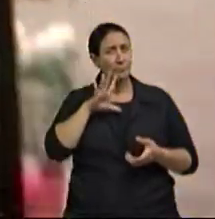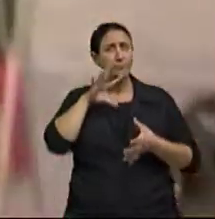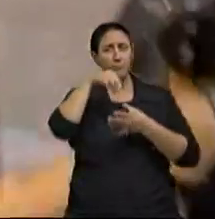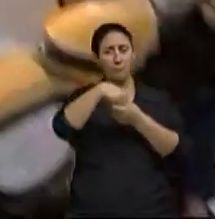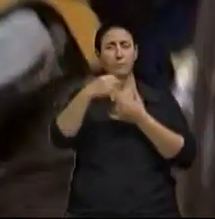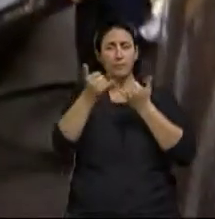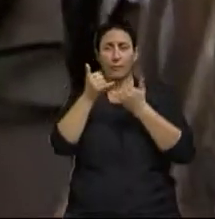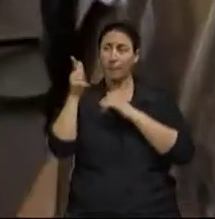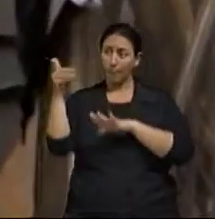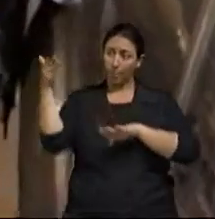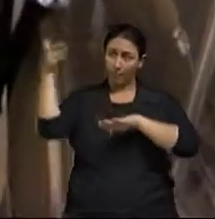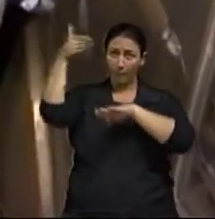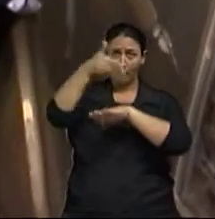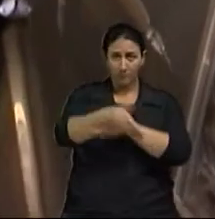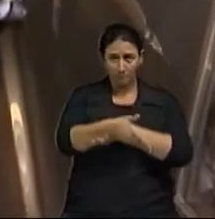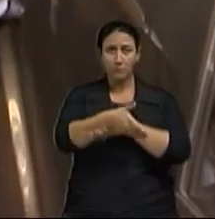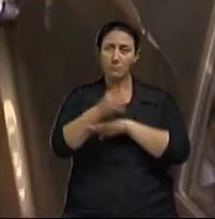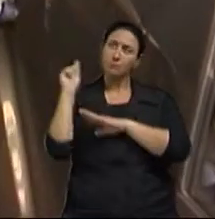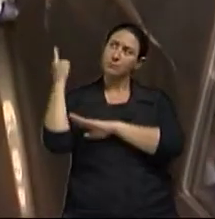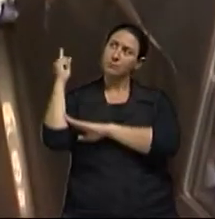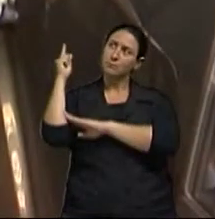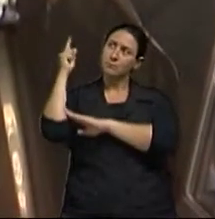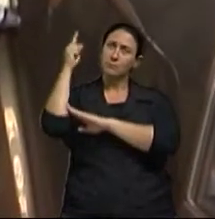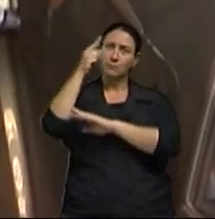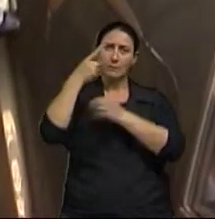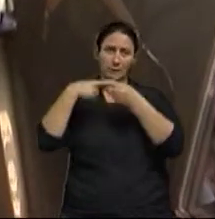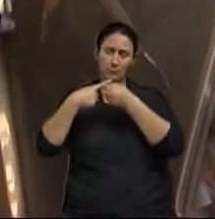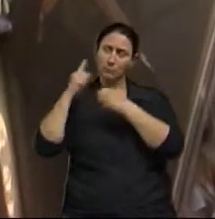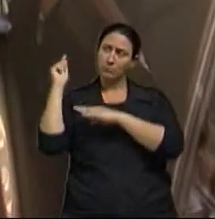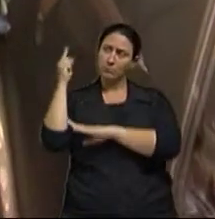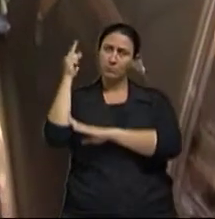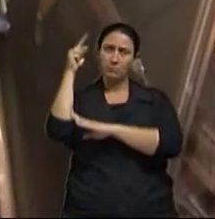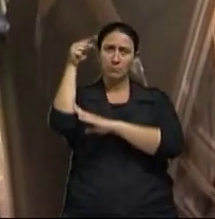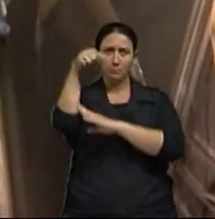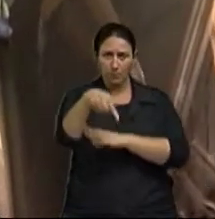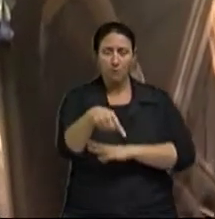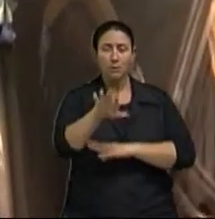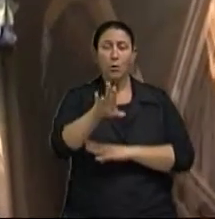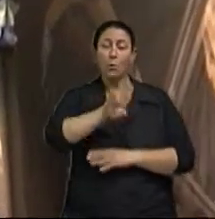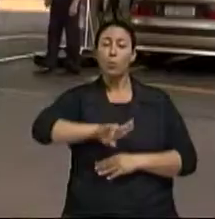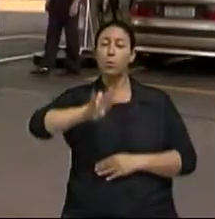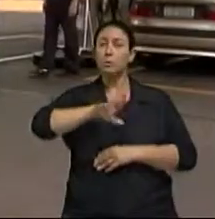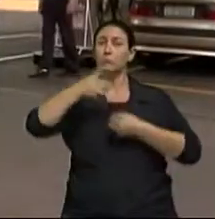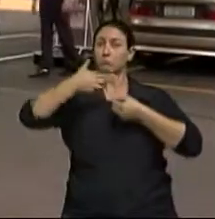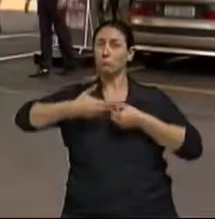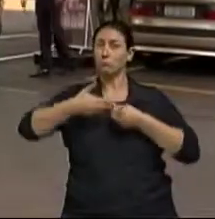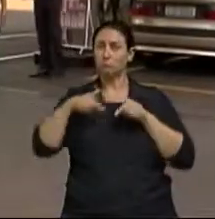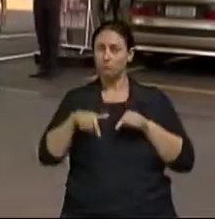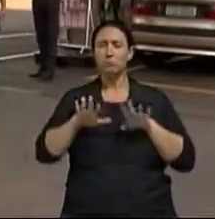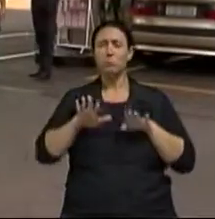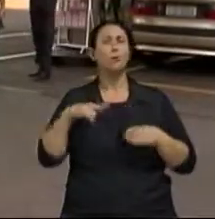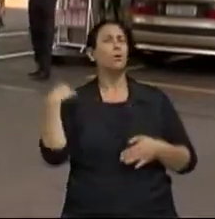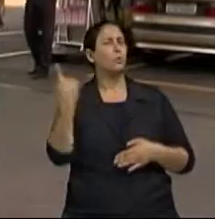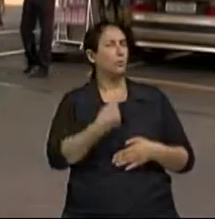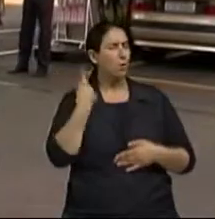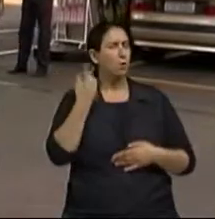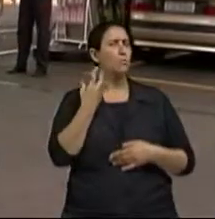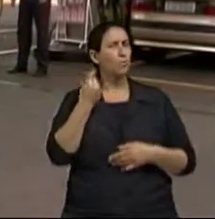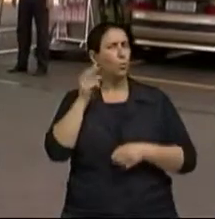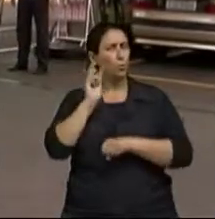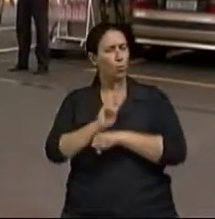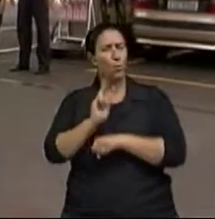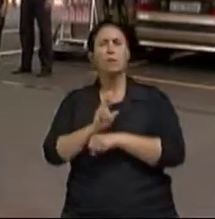visitante da sua cidade-sede até a quinta da instância Utilizando um combustível A gente é bem conservador quanto a isso A gente sempre